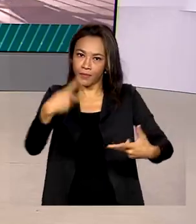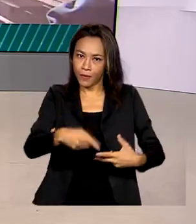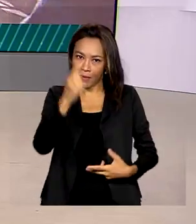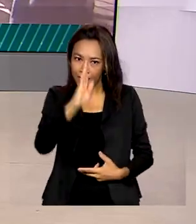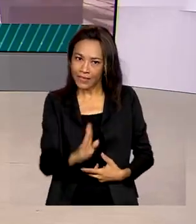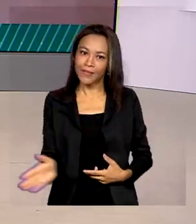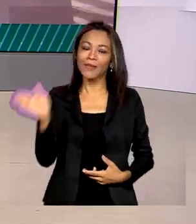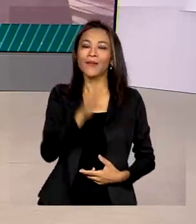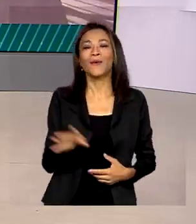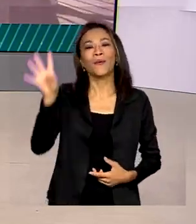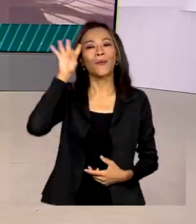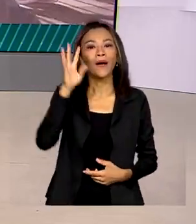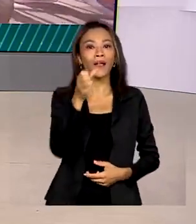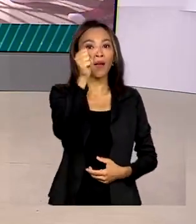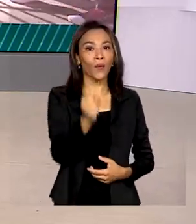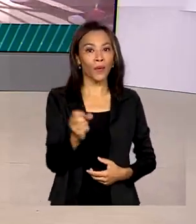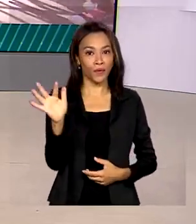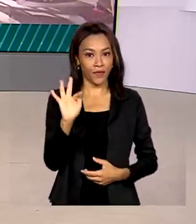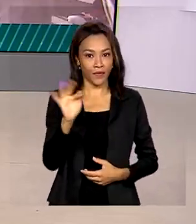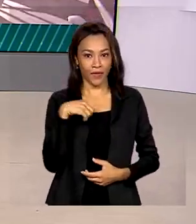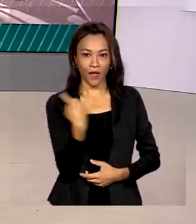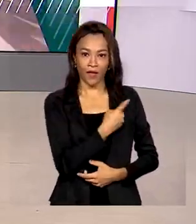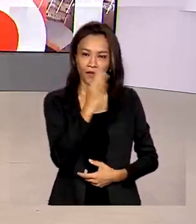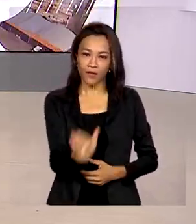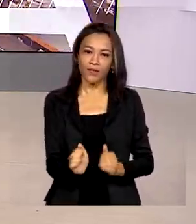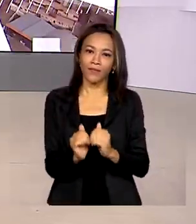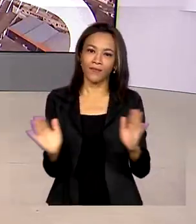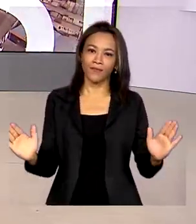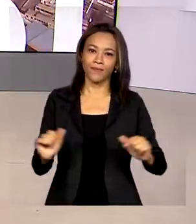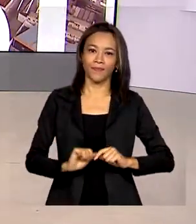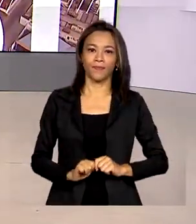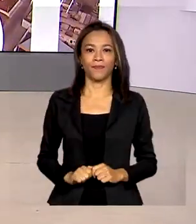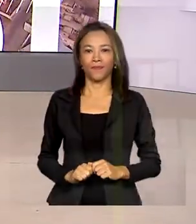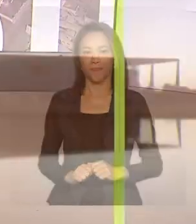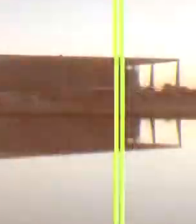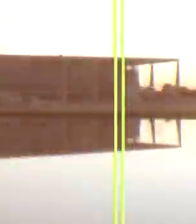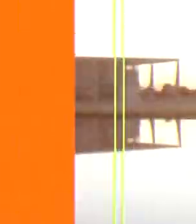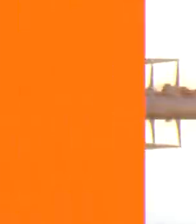Quarta-feira, 8 de fevereiro, o Brasil em Dia já está no ar.